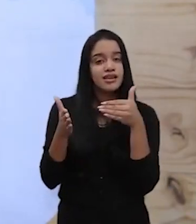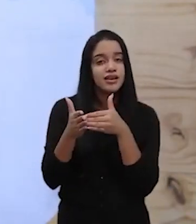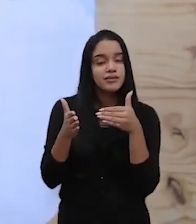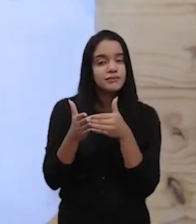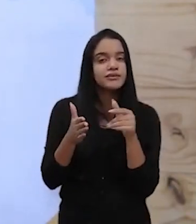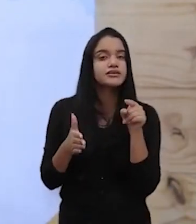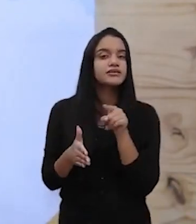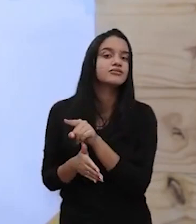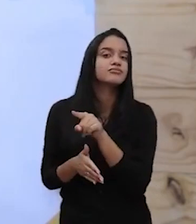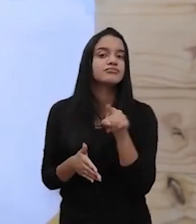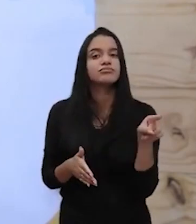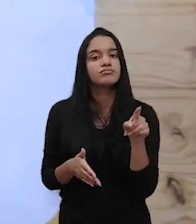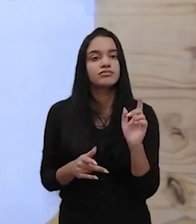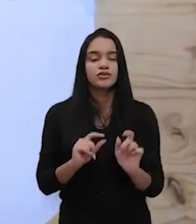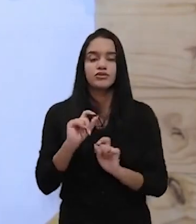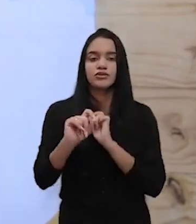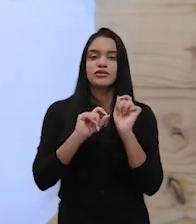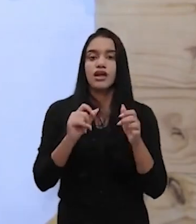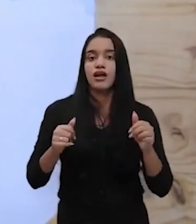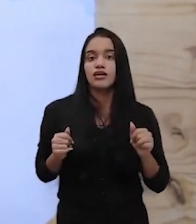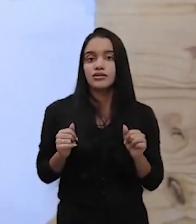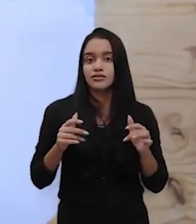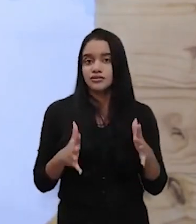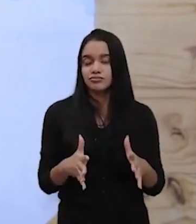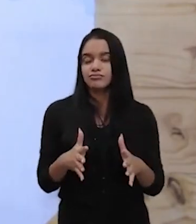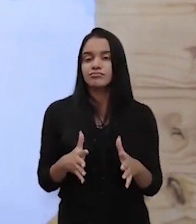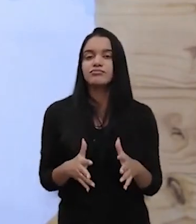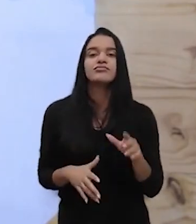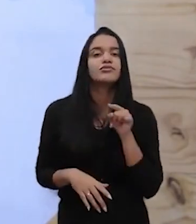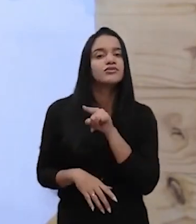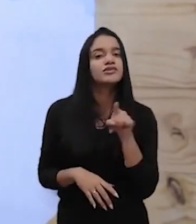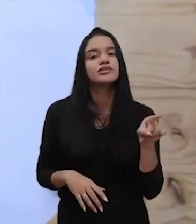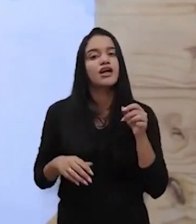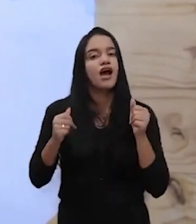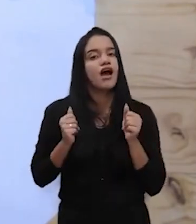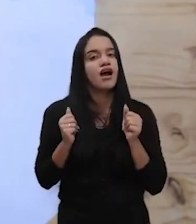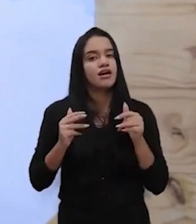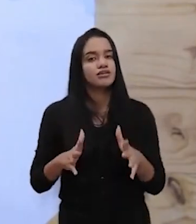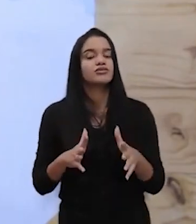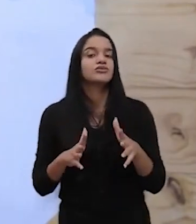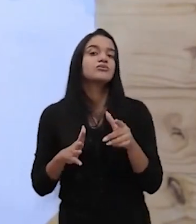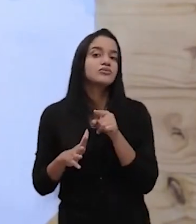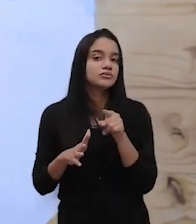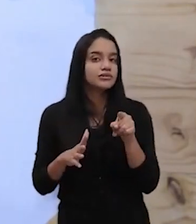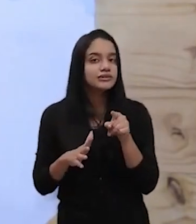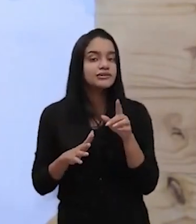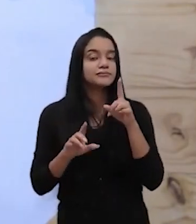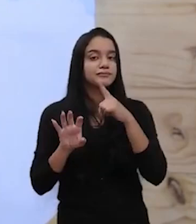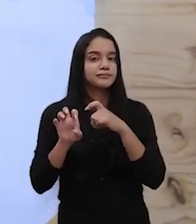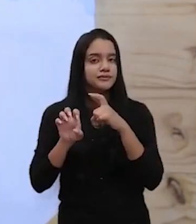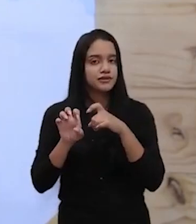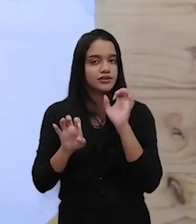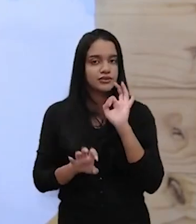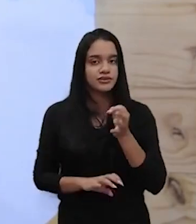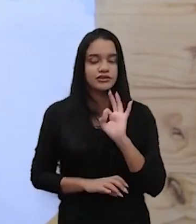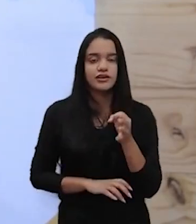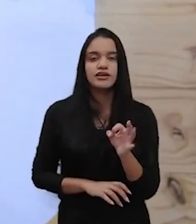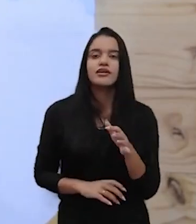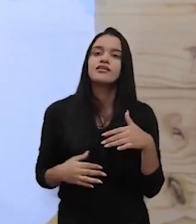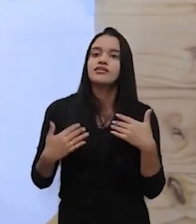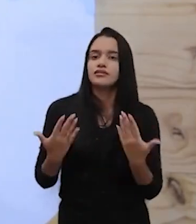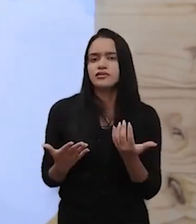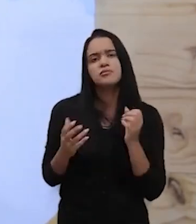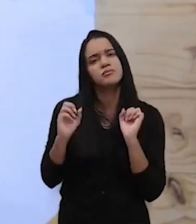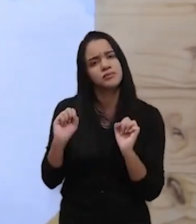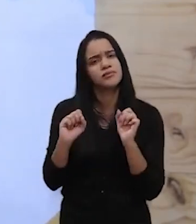você de execução, de você atuar enquanto empreendedor. Está certo? Então, essa análise SWOT,